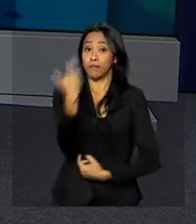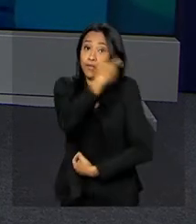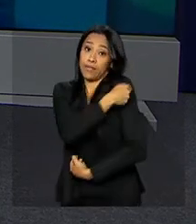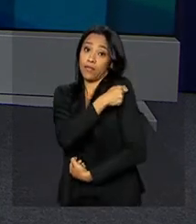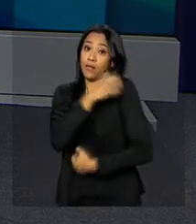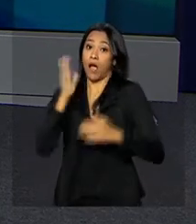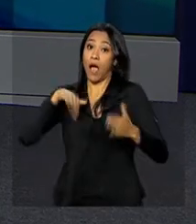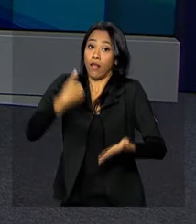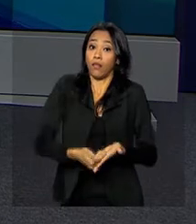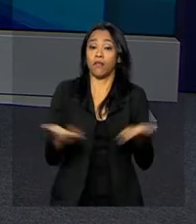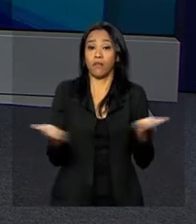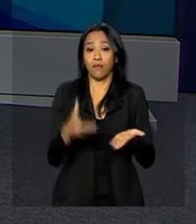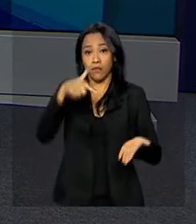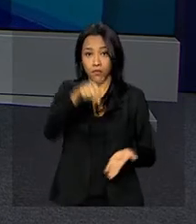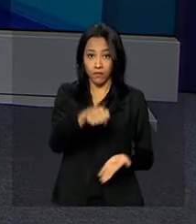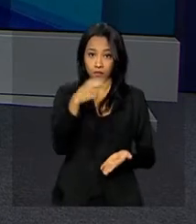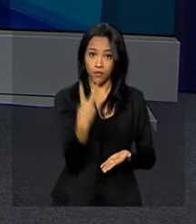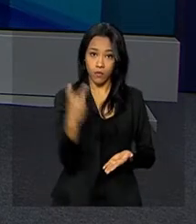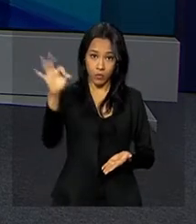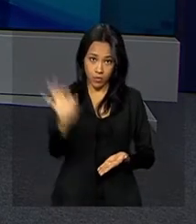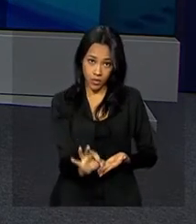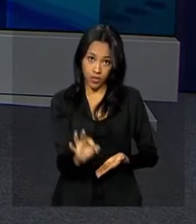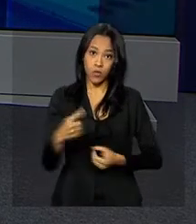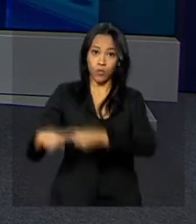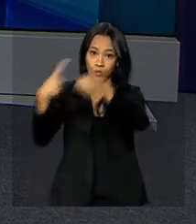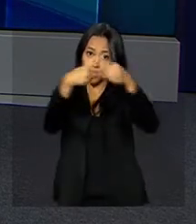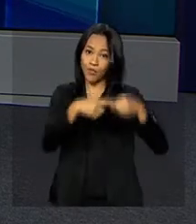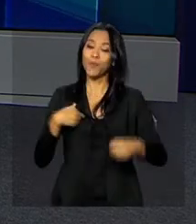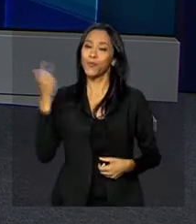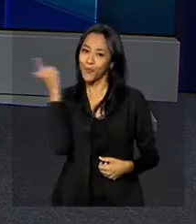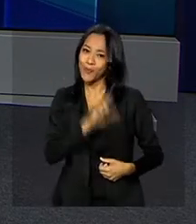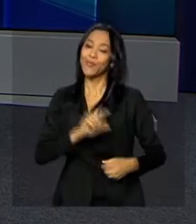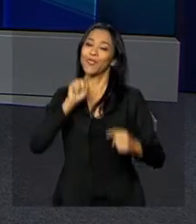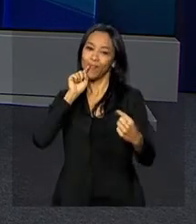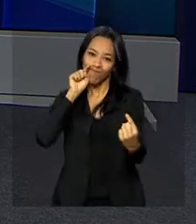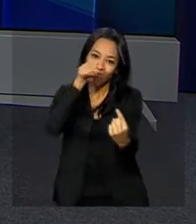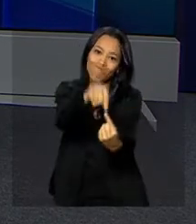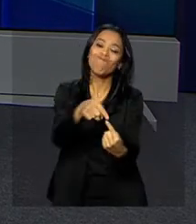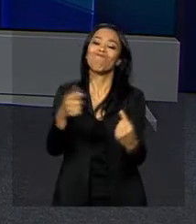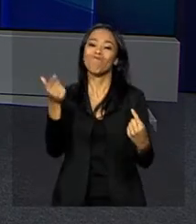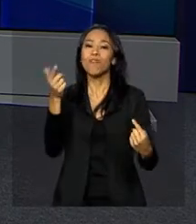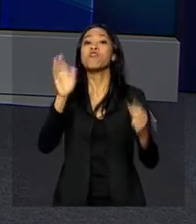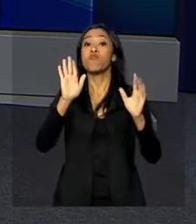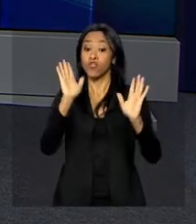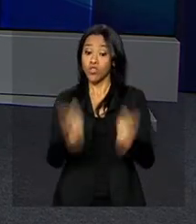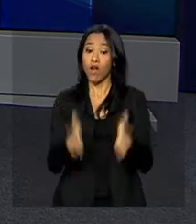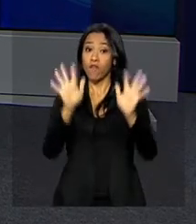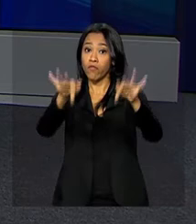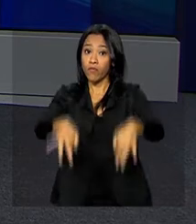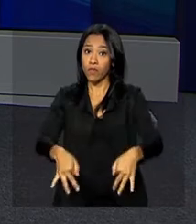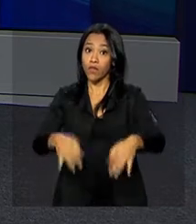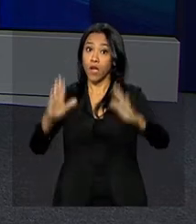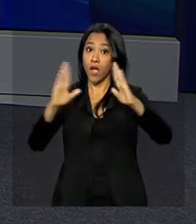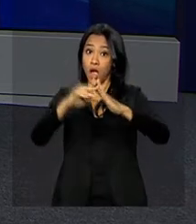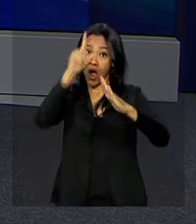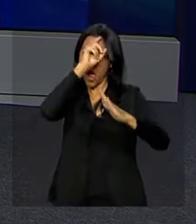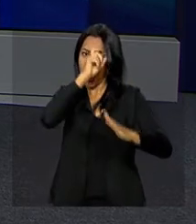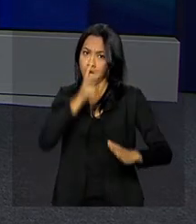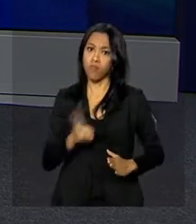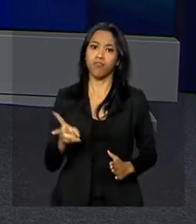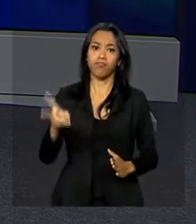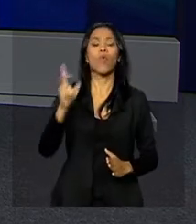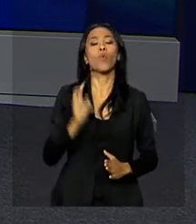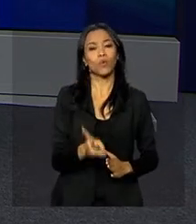72% dos municípios do país cumpriram a meta. Mesmo com o fim da campanha, os postos de saúde vão aplicar as